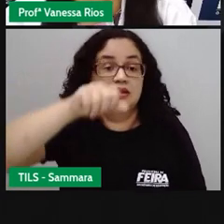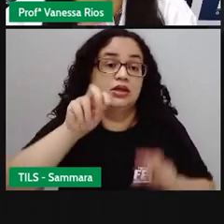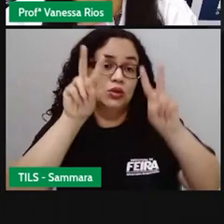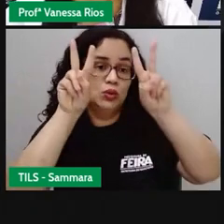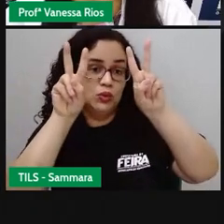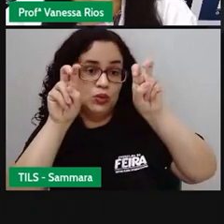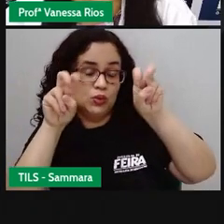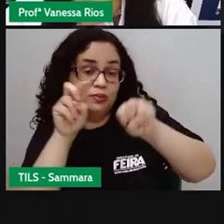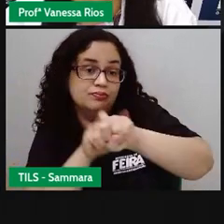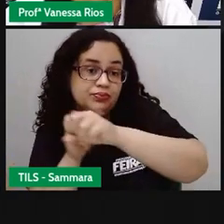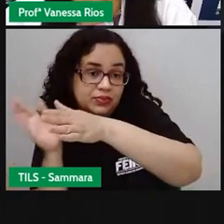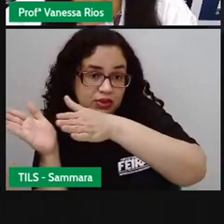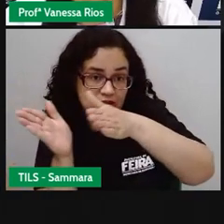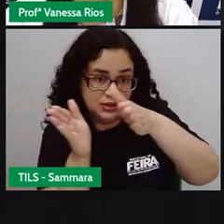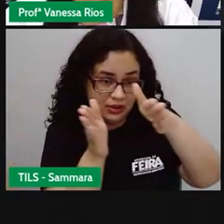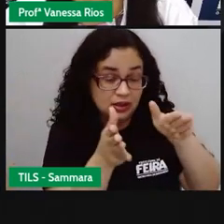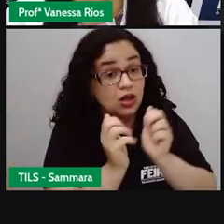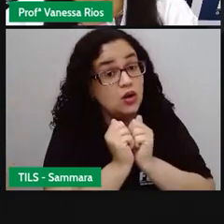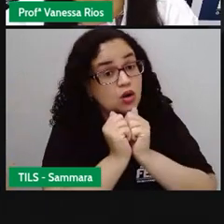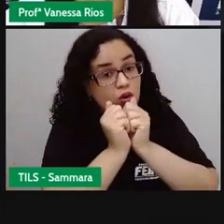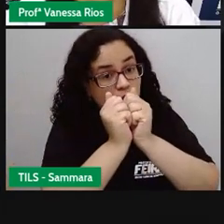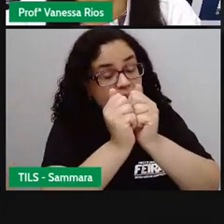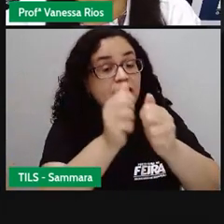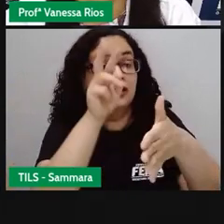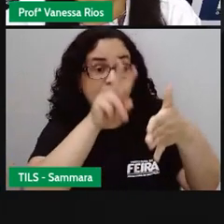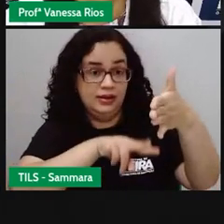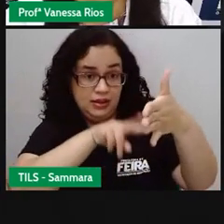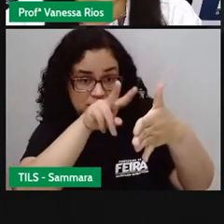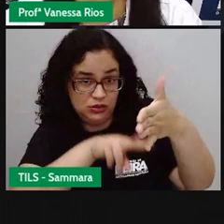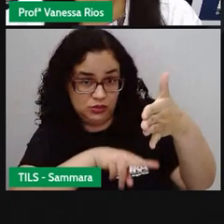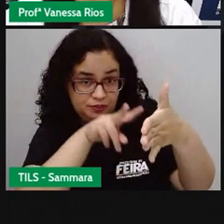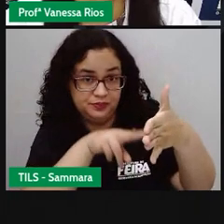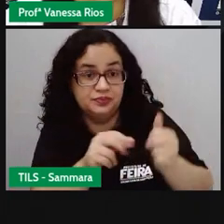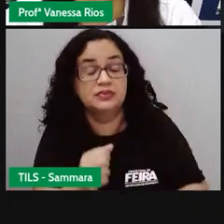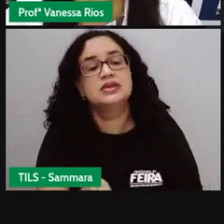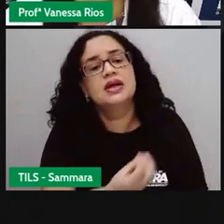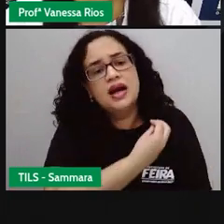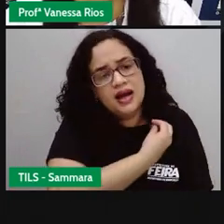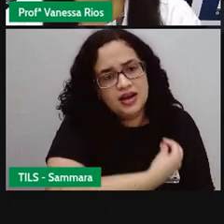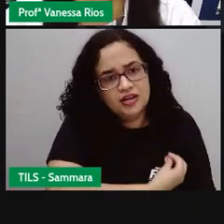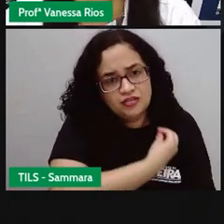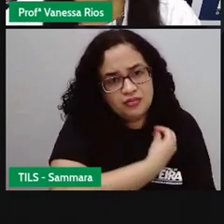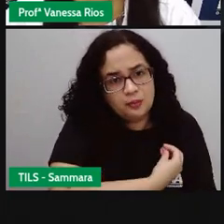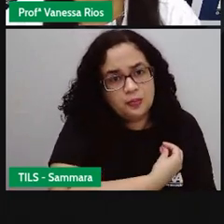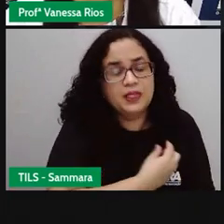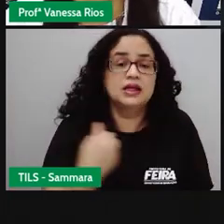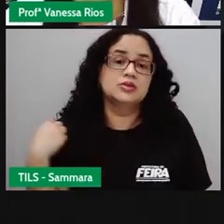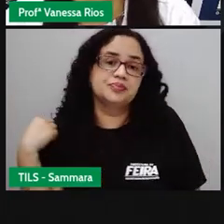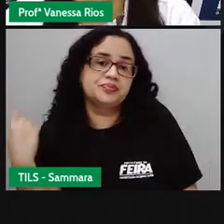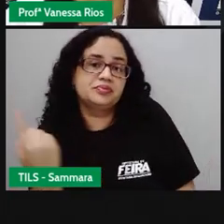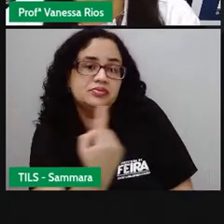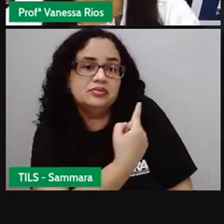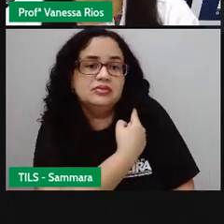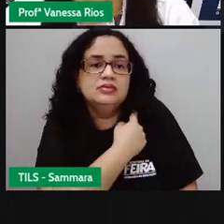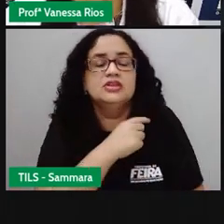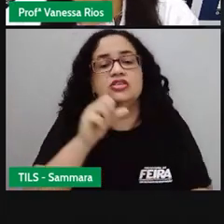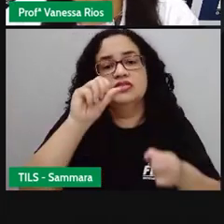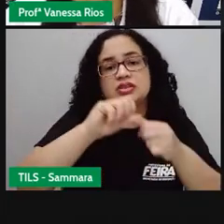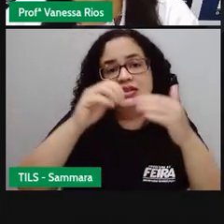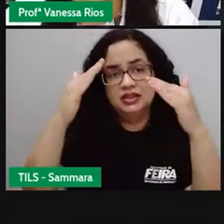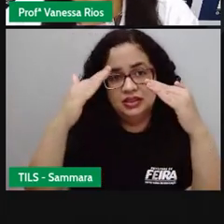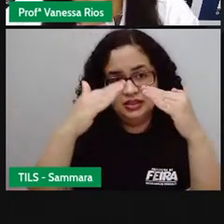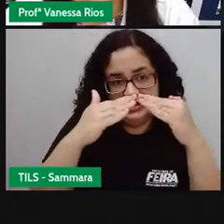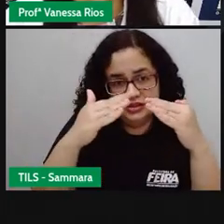Vamos acompanhar a leitura junto com a Pró? A vida é o dever que nós trouxemos para fazer em